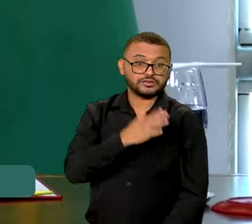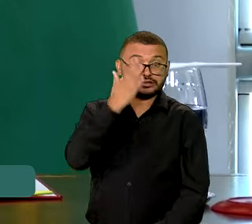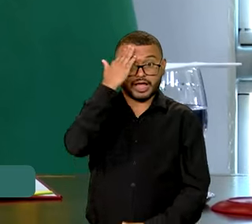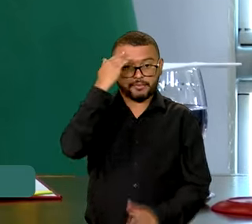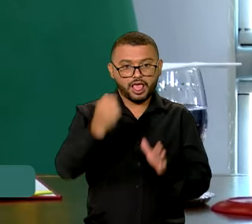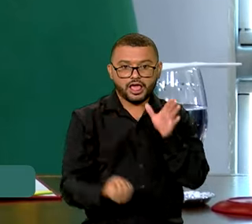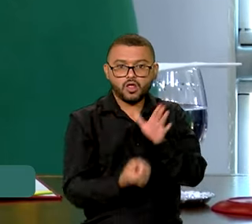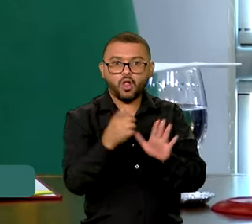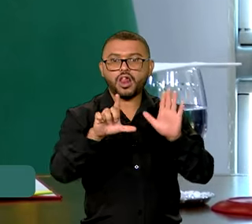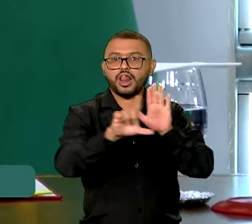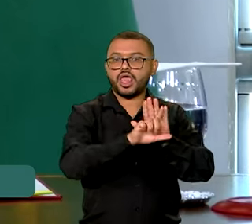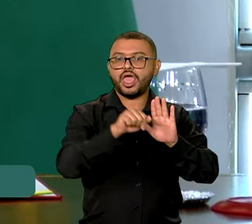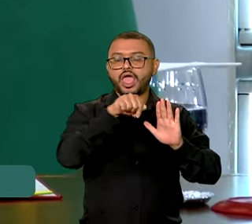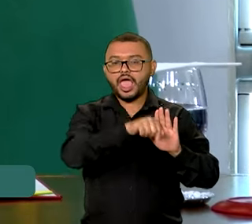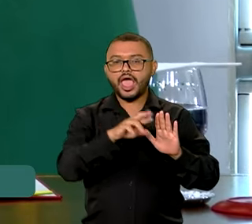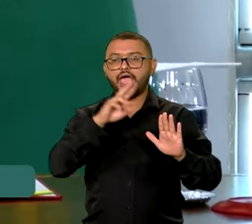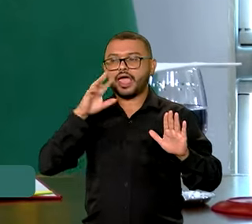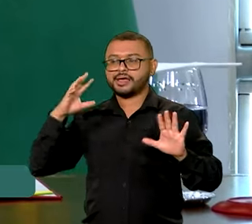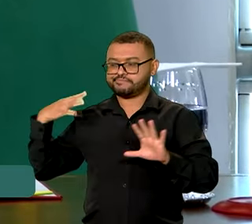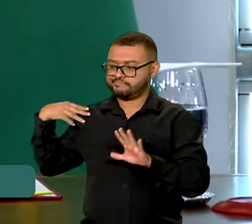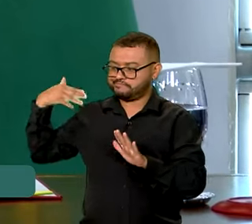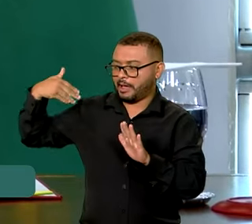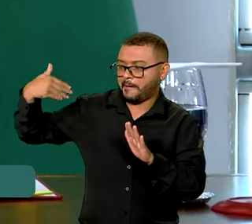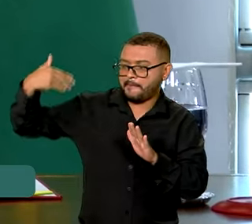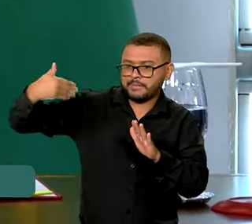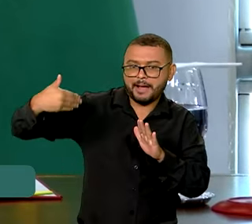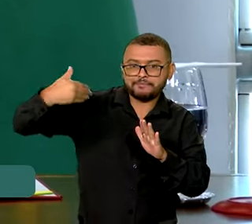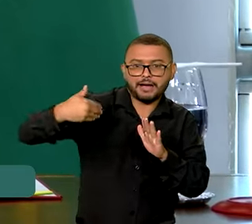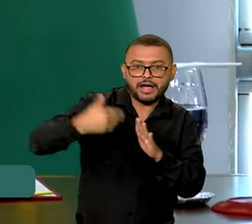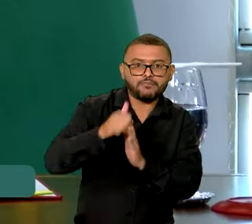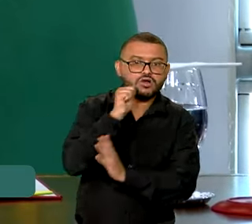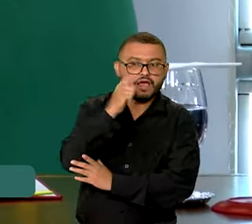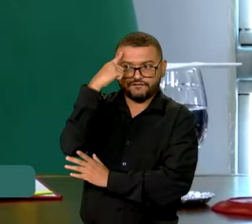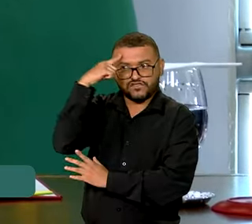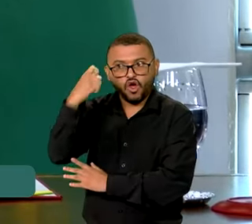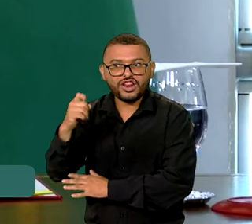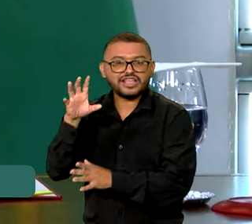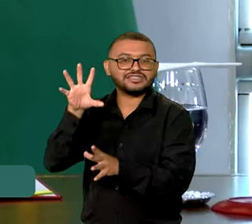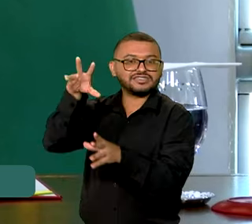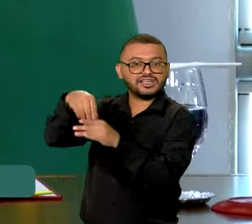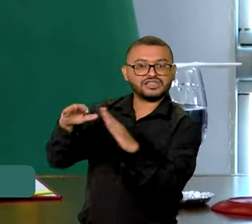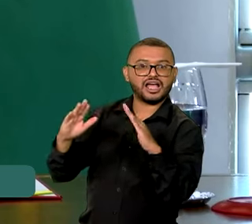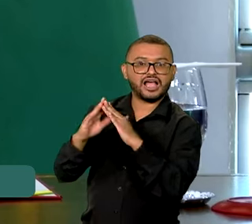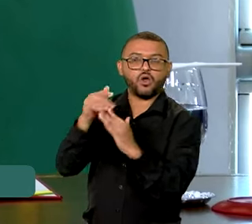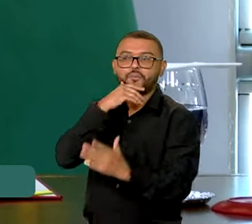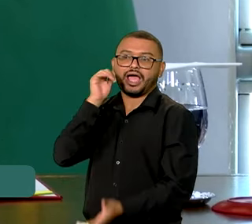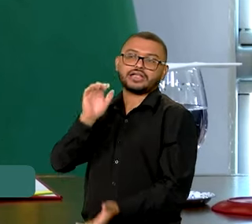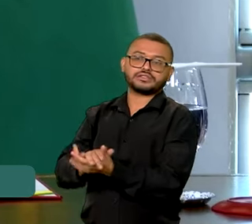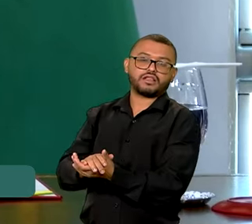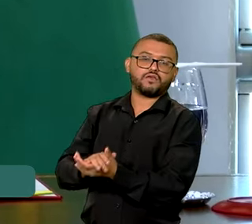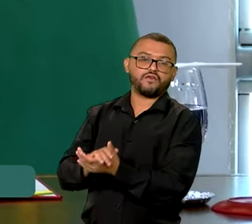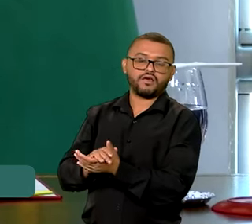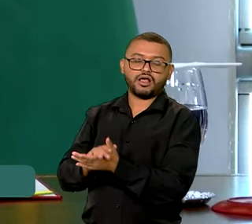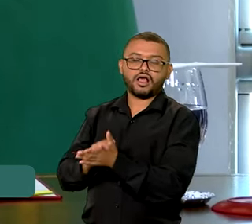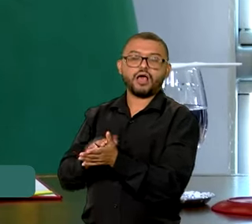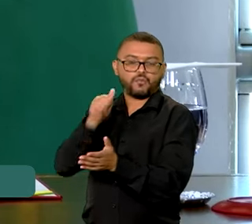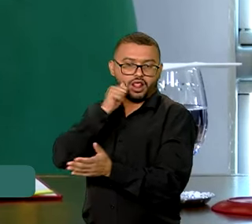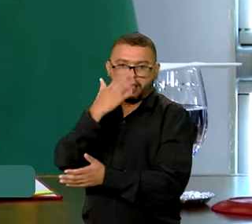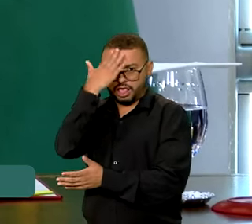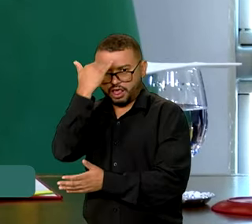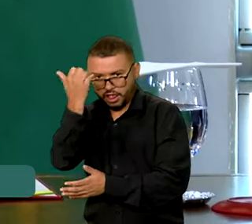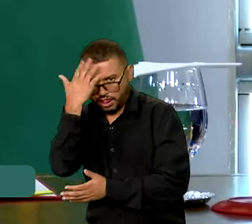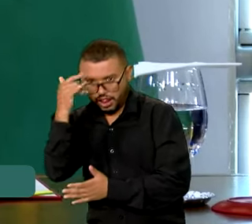sabe que essa lei é resultado da violência que ela recebeu do seu marido. E levou anos, anos,